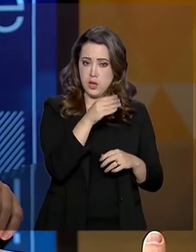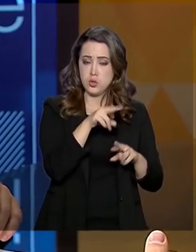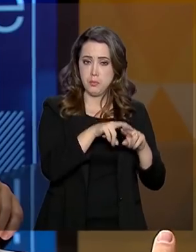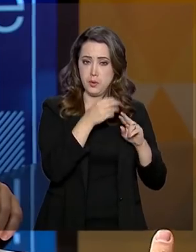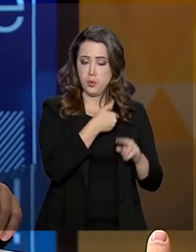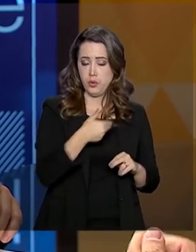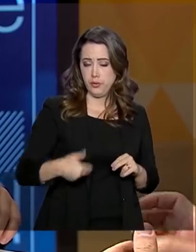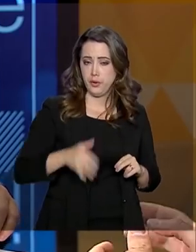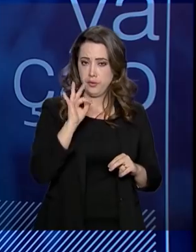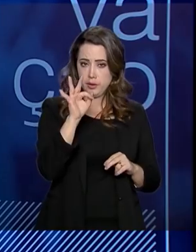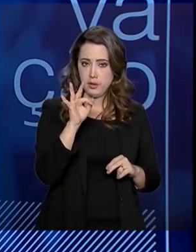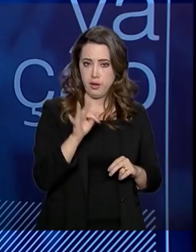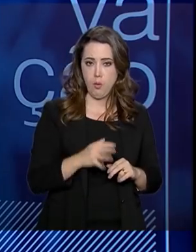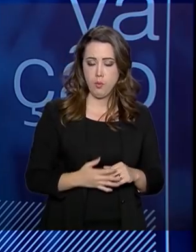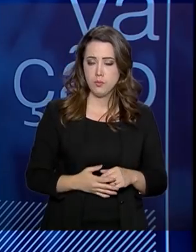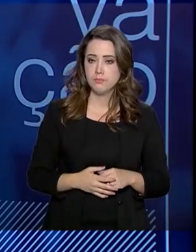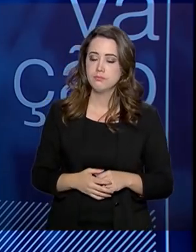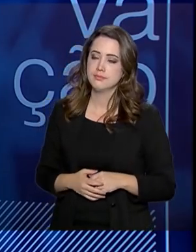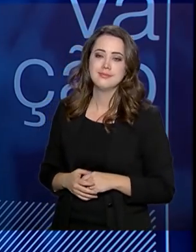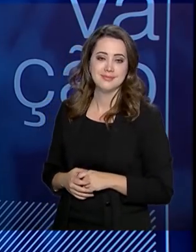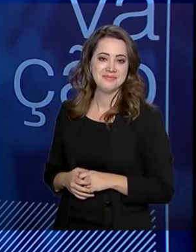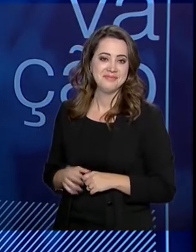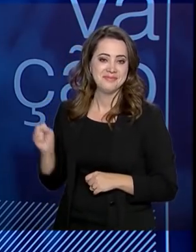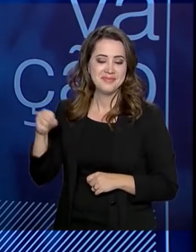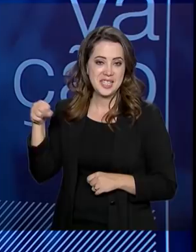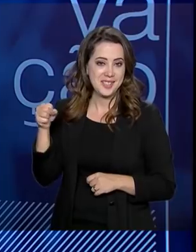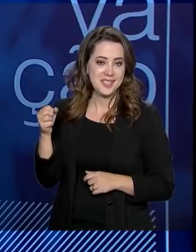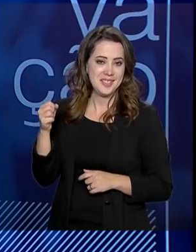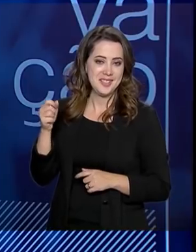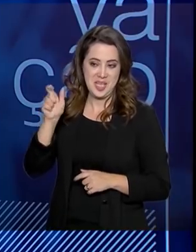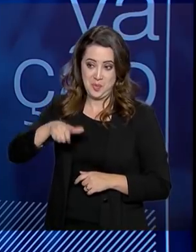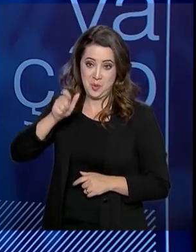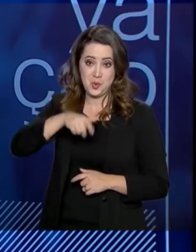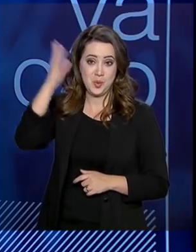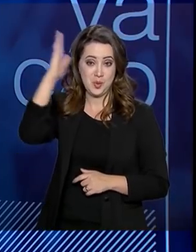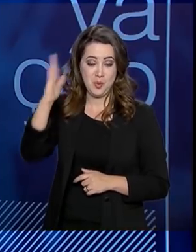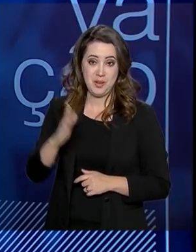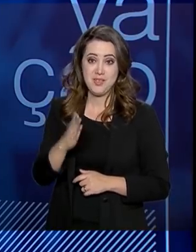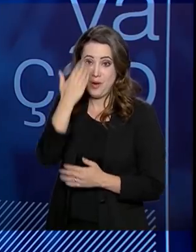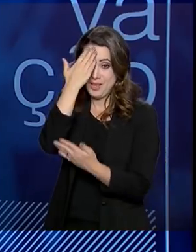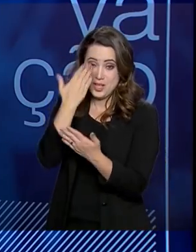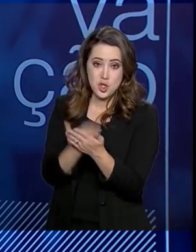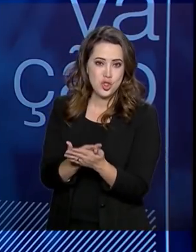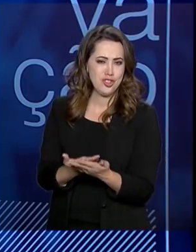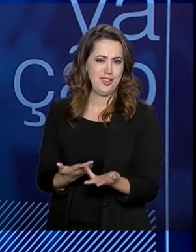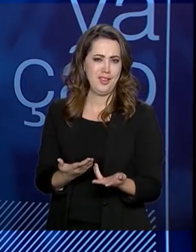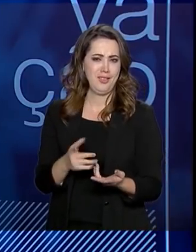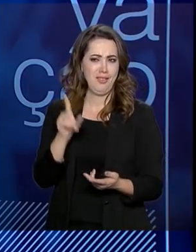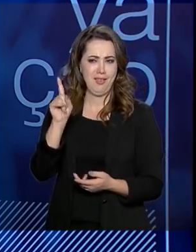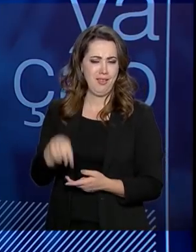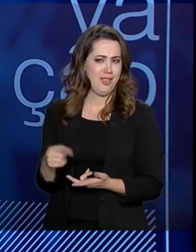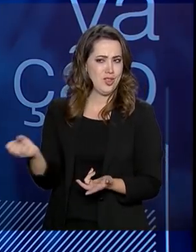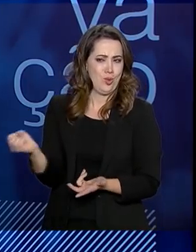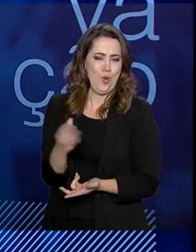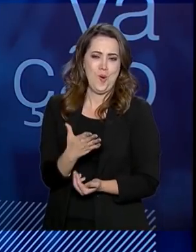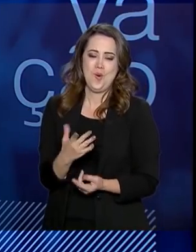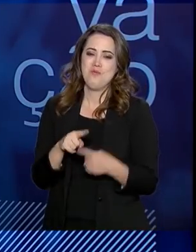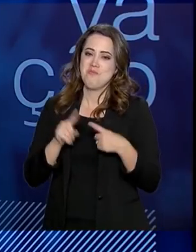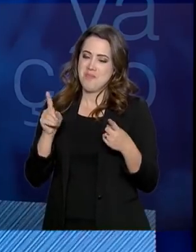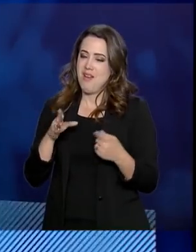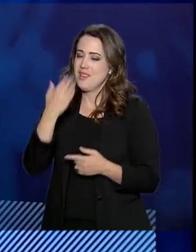apontou agora há Sim, o brasileiro confia, tem um tanto de ineditismo nisso, que o brasileiro entrou nesse